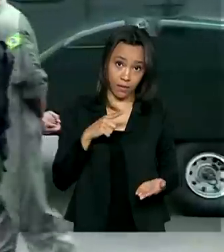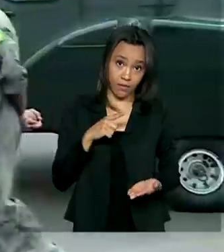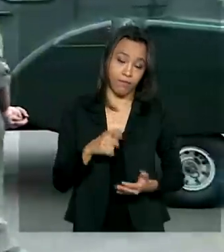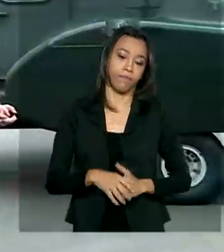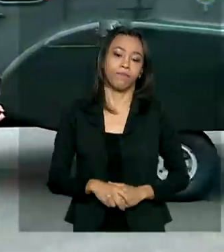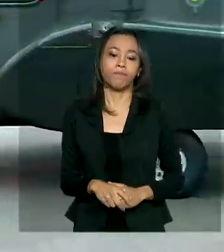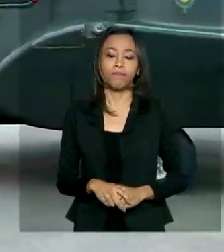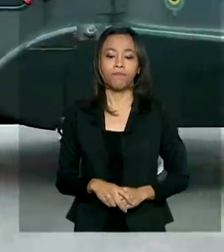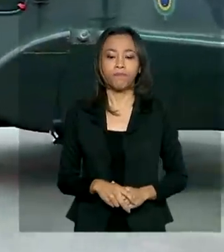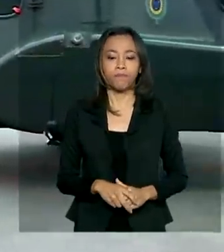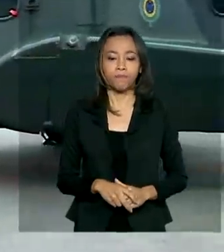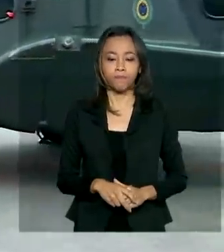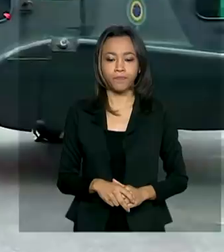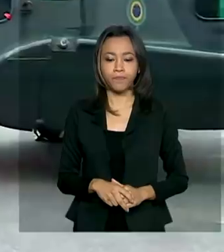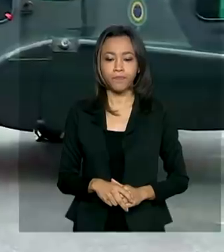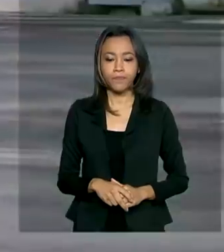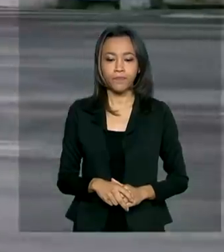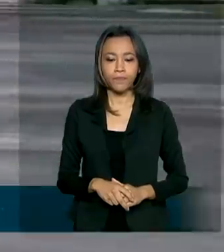É especial!